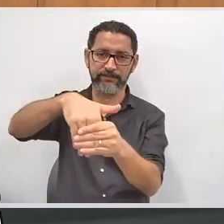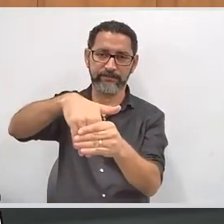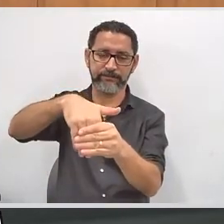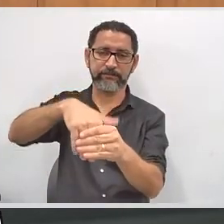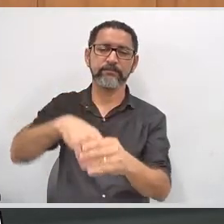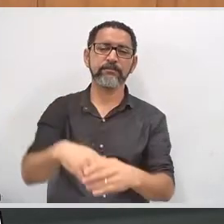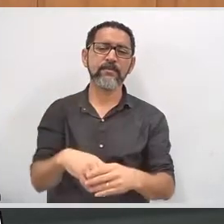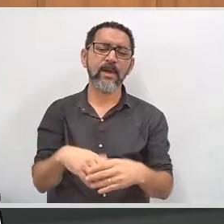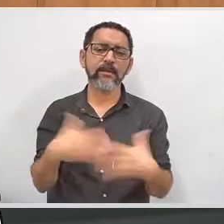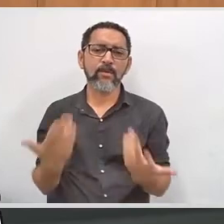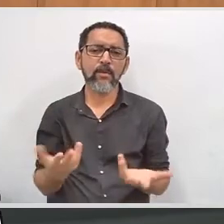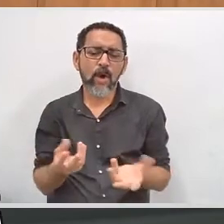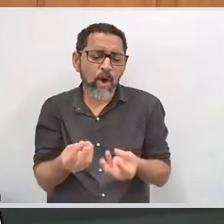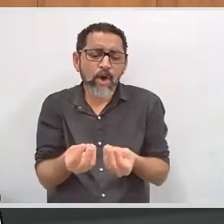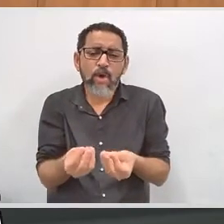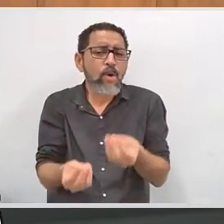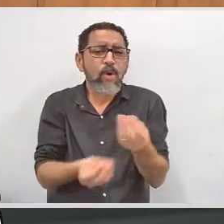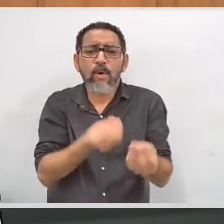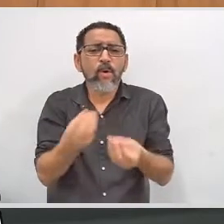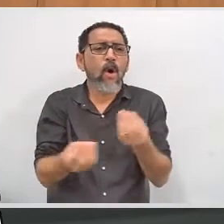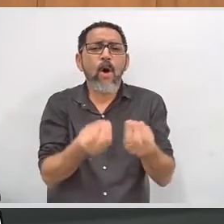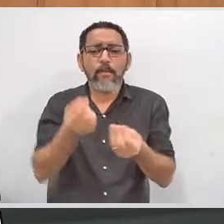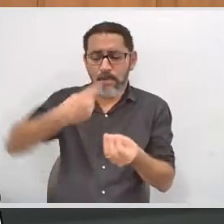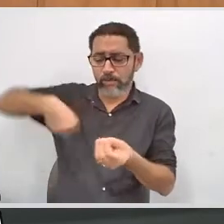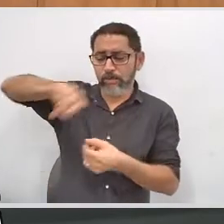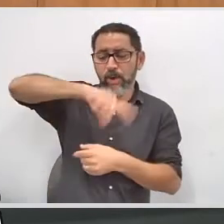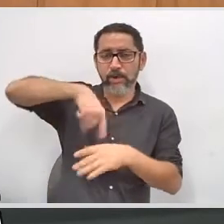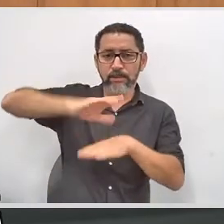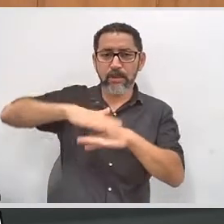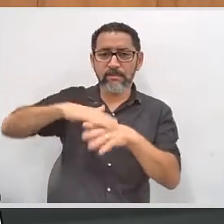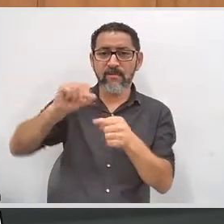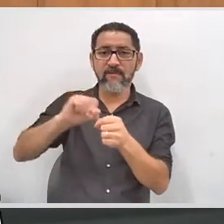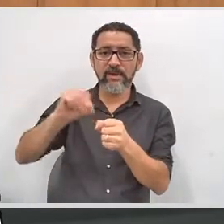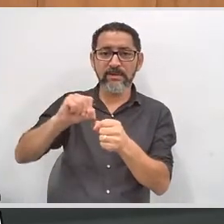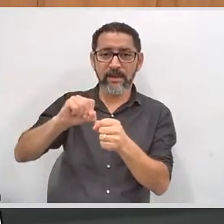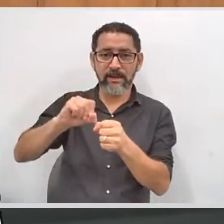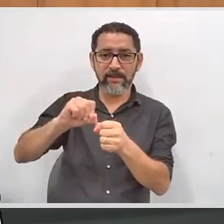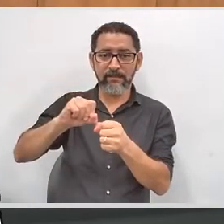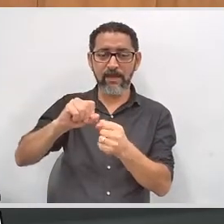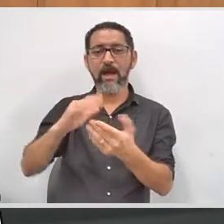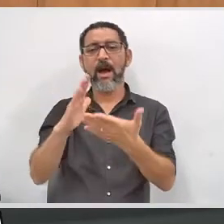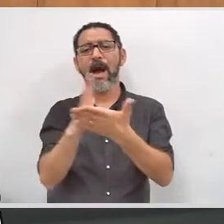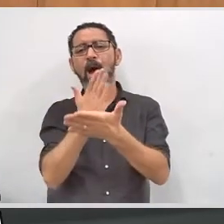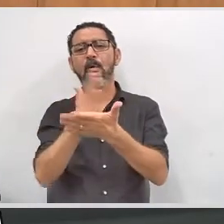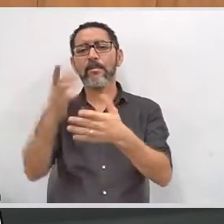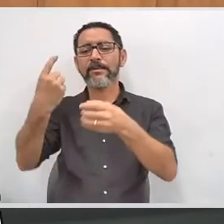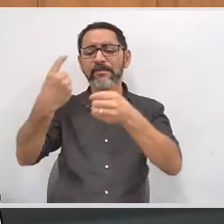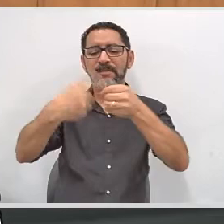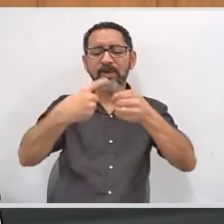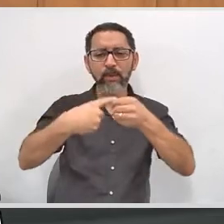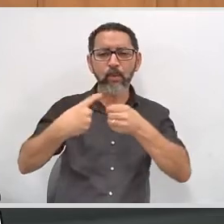então, como fazemos isso daí? Além desse termo de convênio, de cooperação que fizemos junto a algumas prefeituras do Estado,